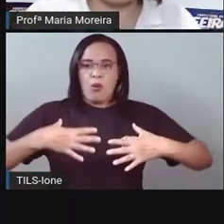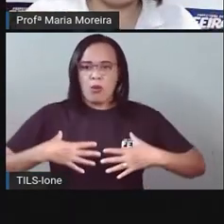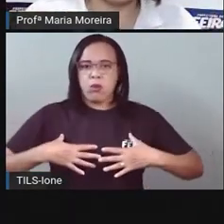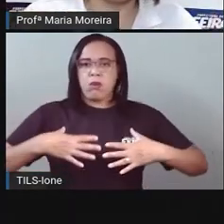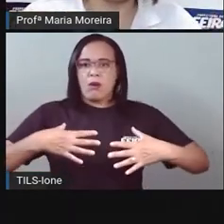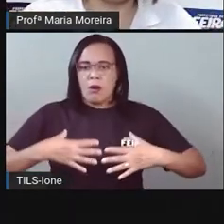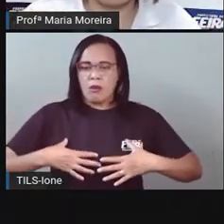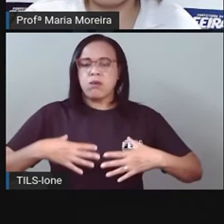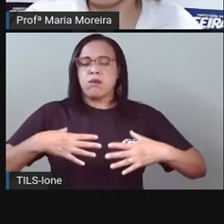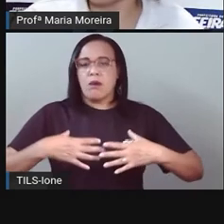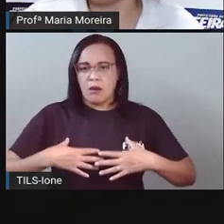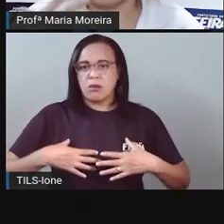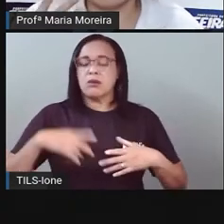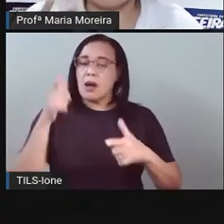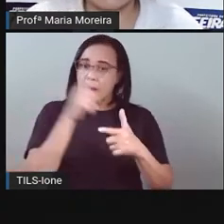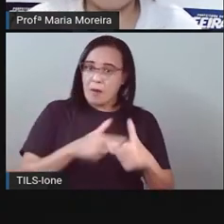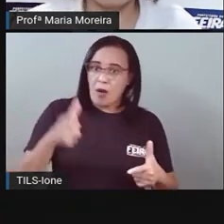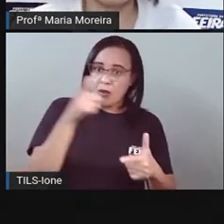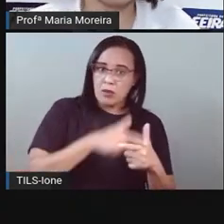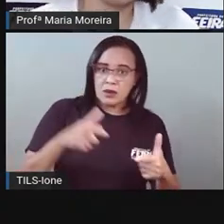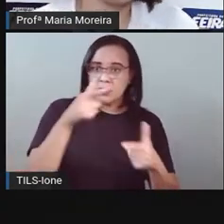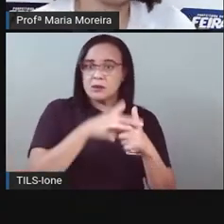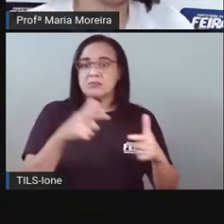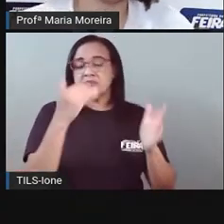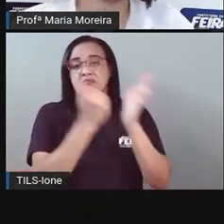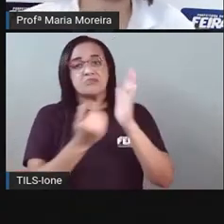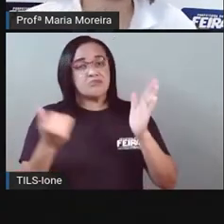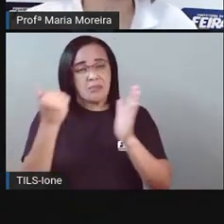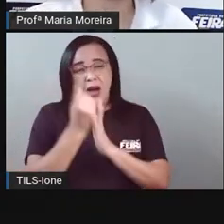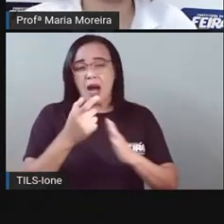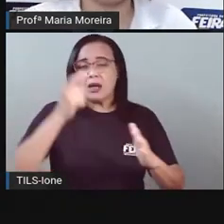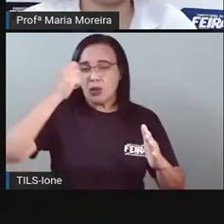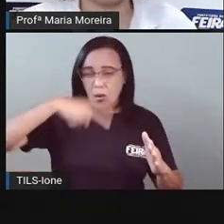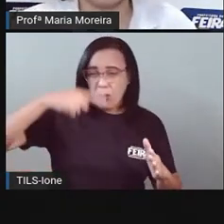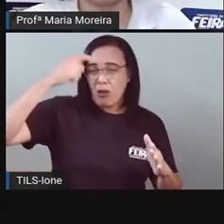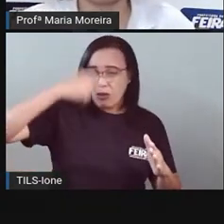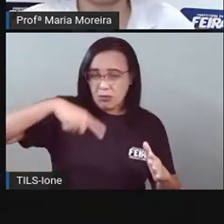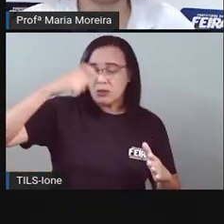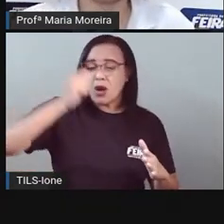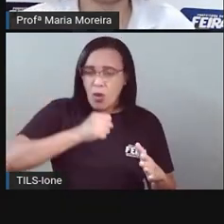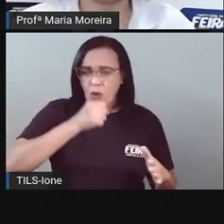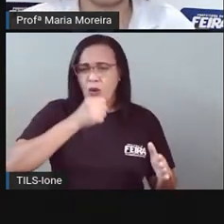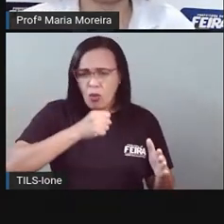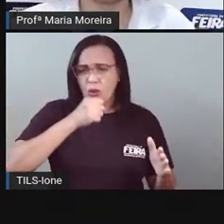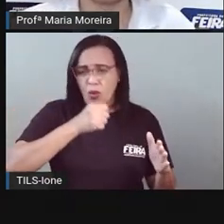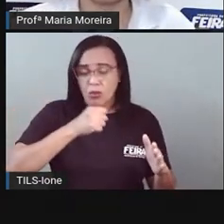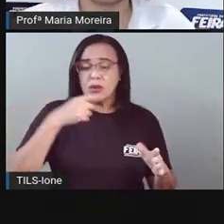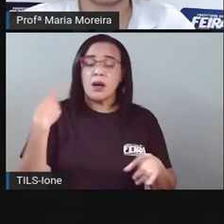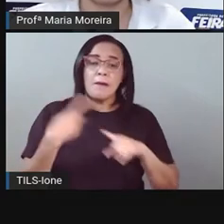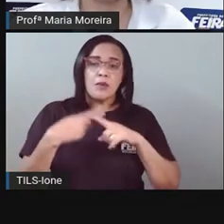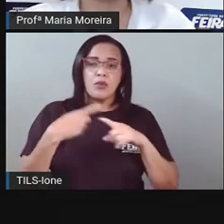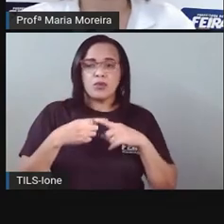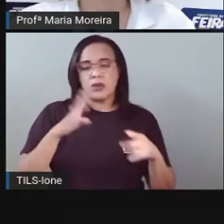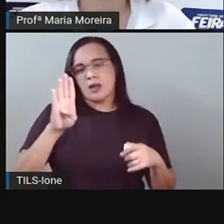cansa Começa a cansar mais Vêm as gripes Justamente por conta da baixa umidade do ar E por conta das baixas